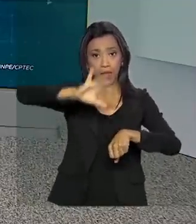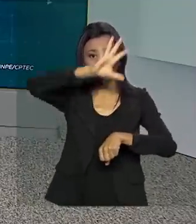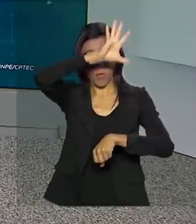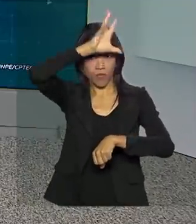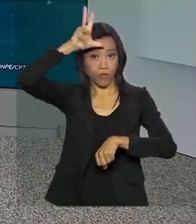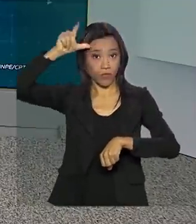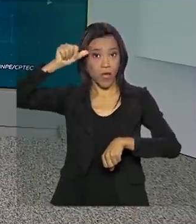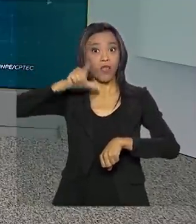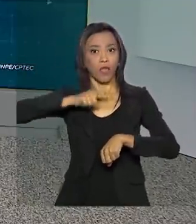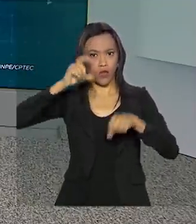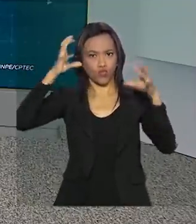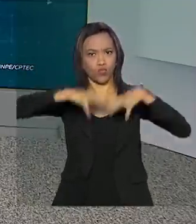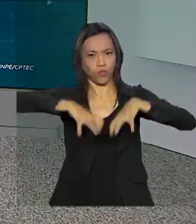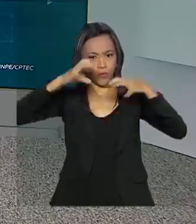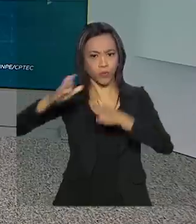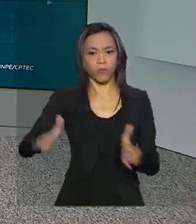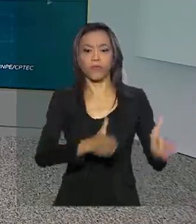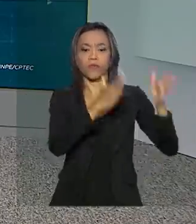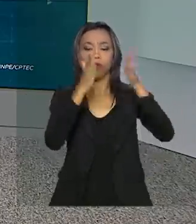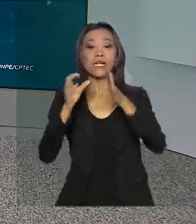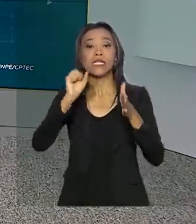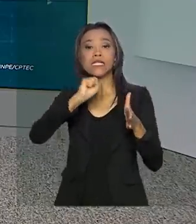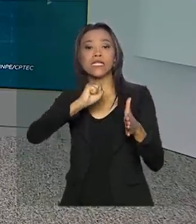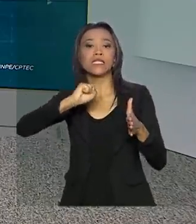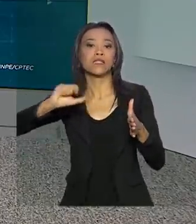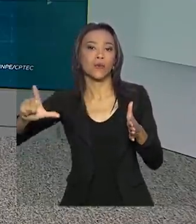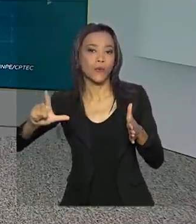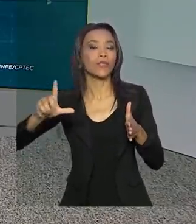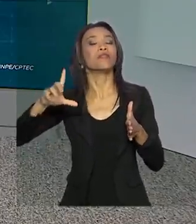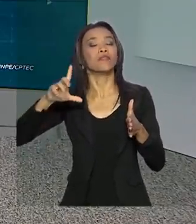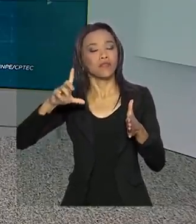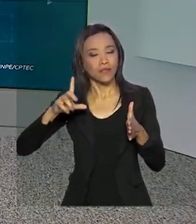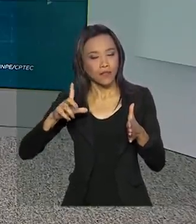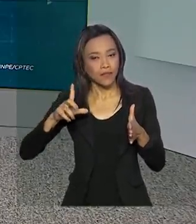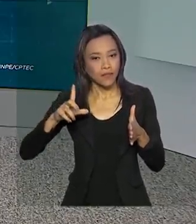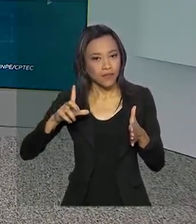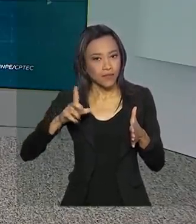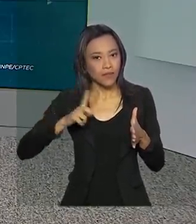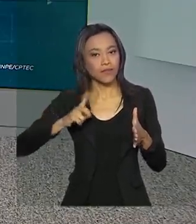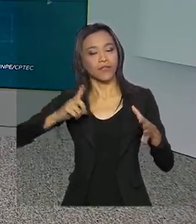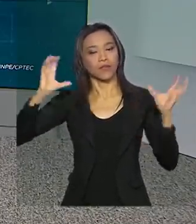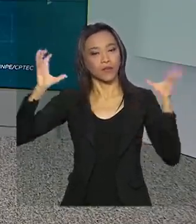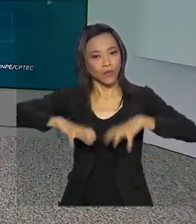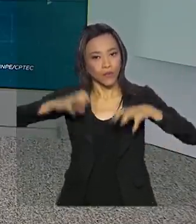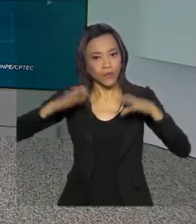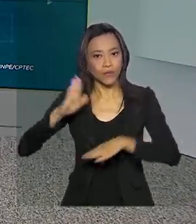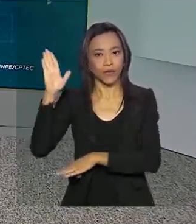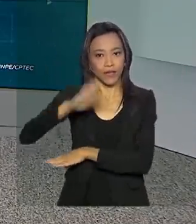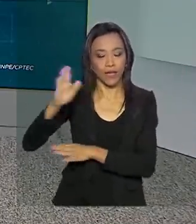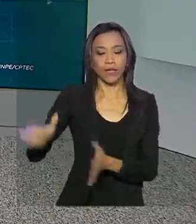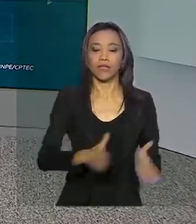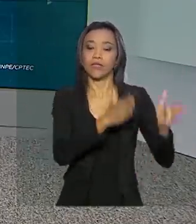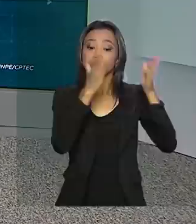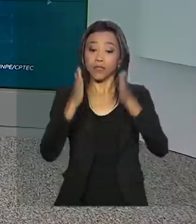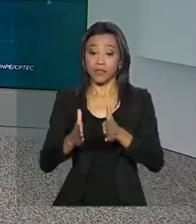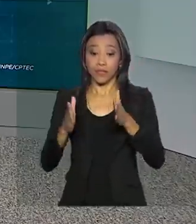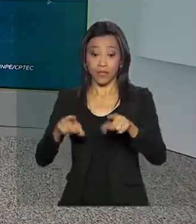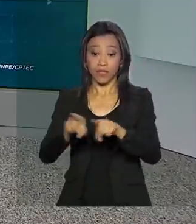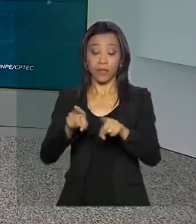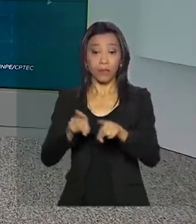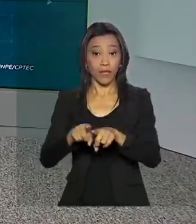pancadas de chuva. Em São Luís, temos chuva à tarde. Em Campo Grande, chuva